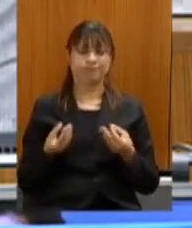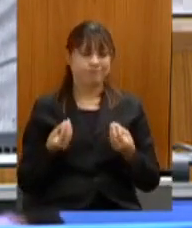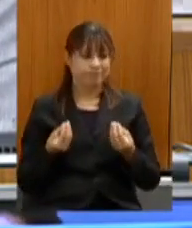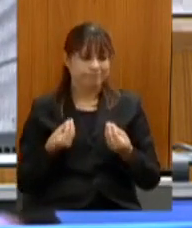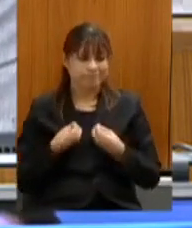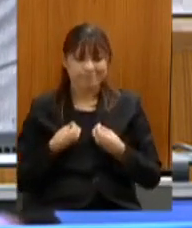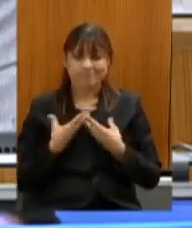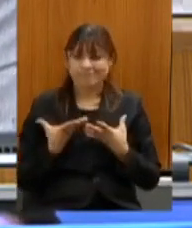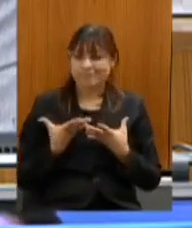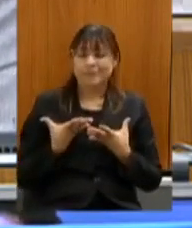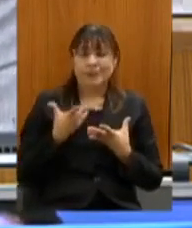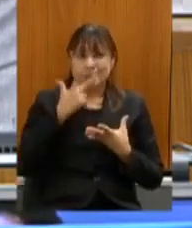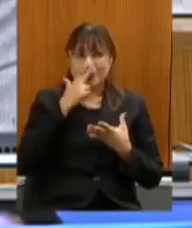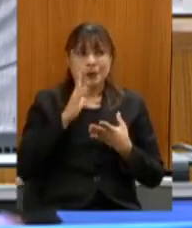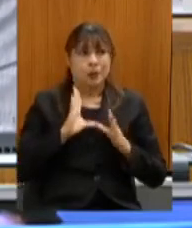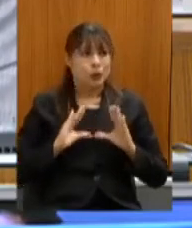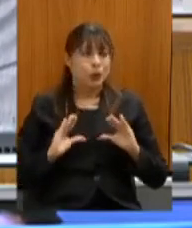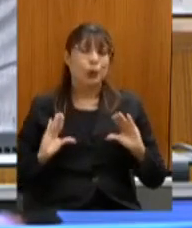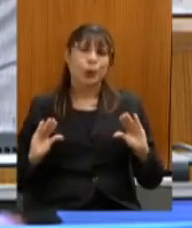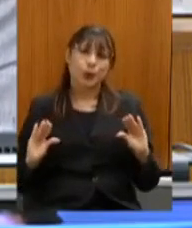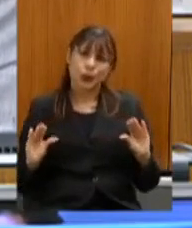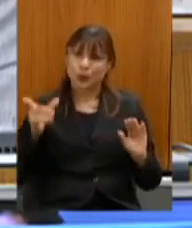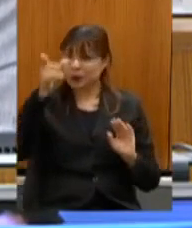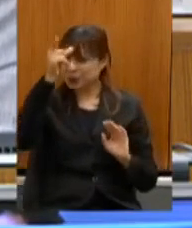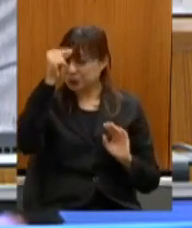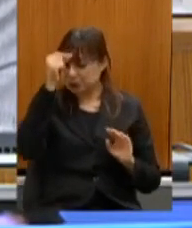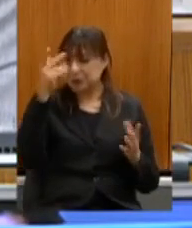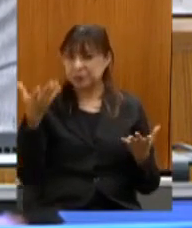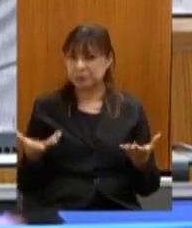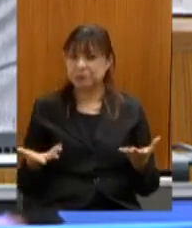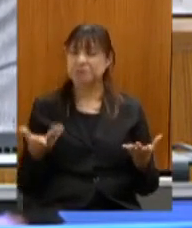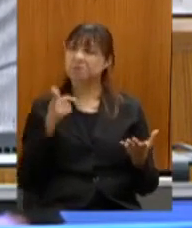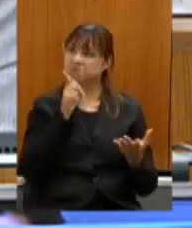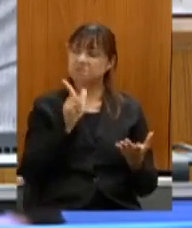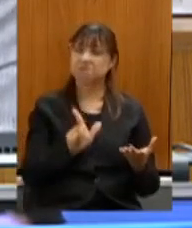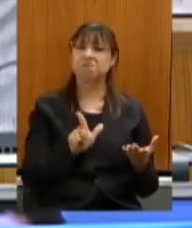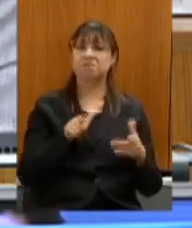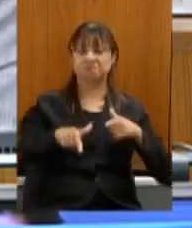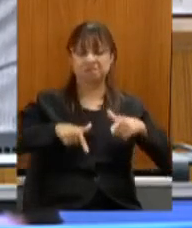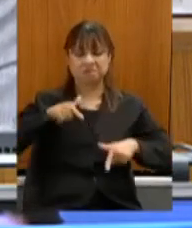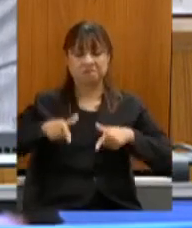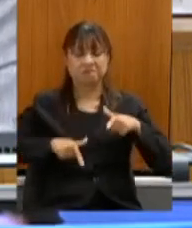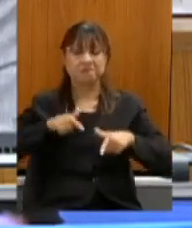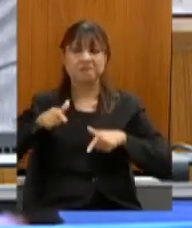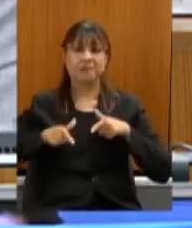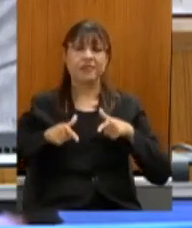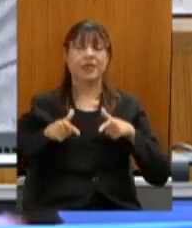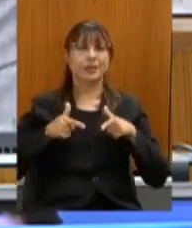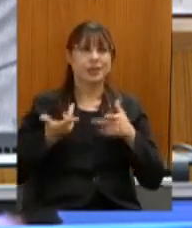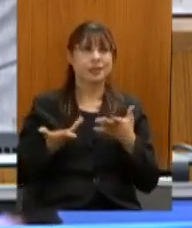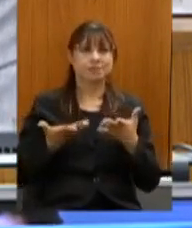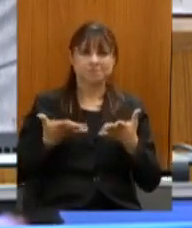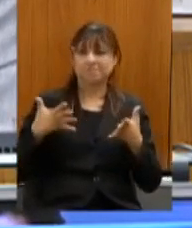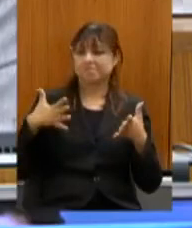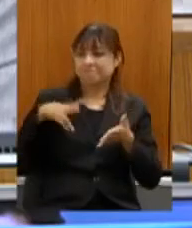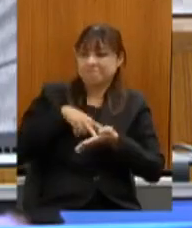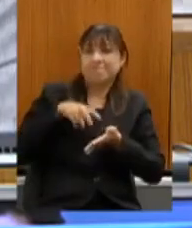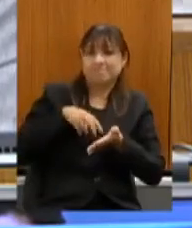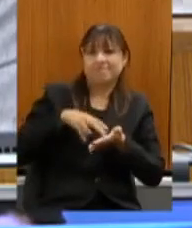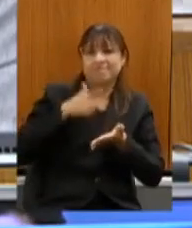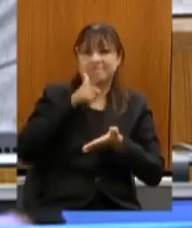confortável de conseguir trabalhar e sobretudo motivado para continuar